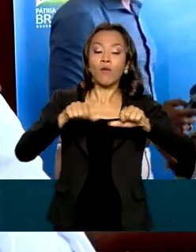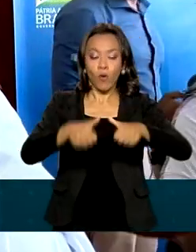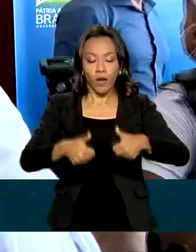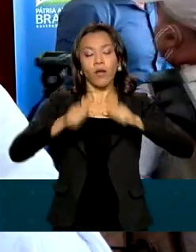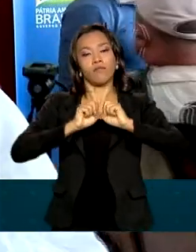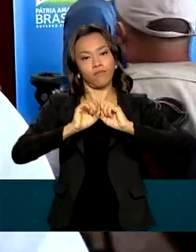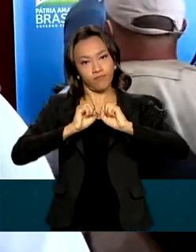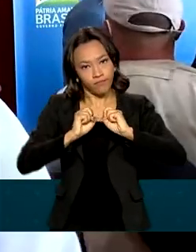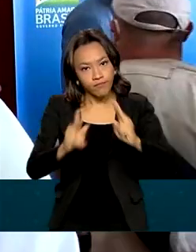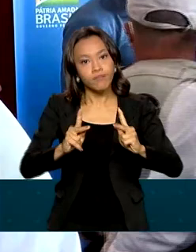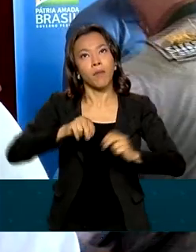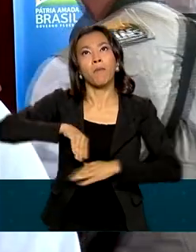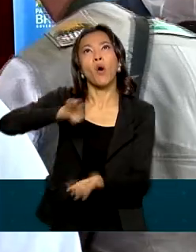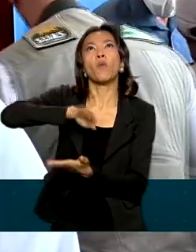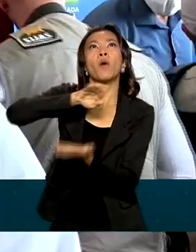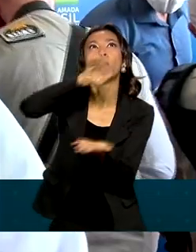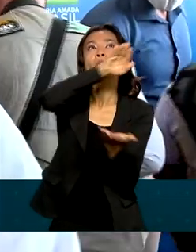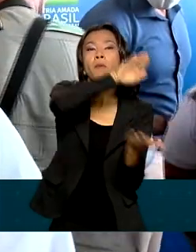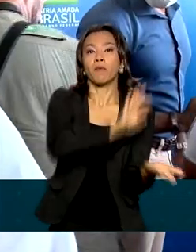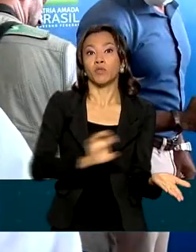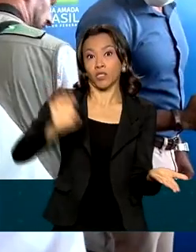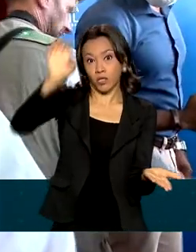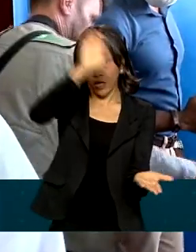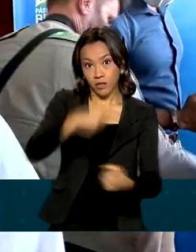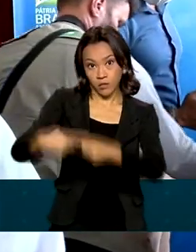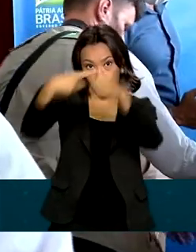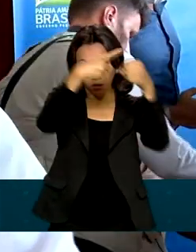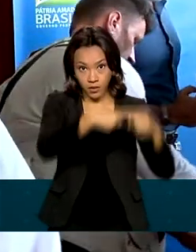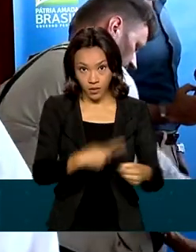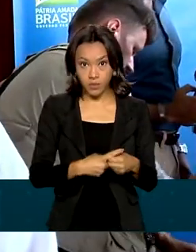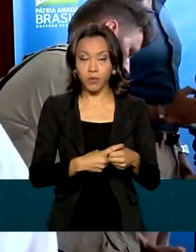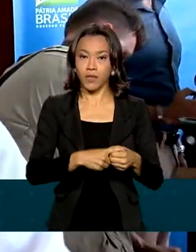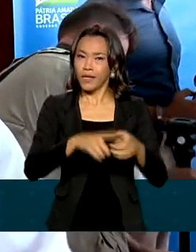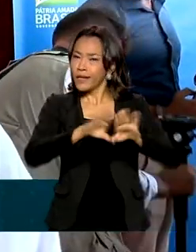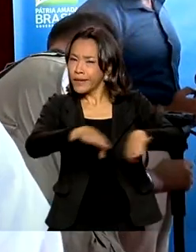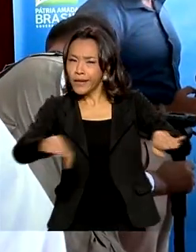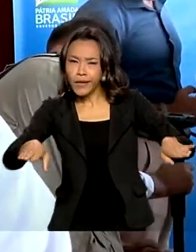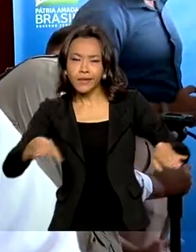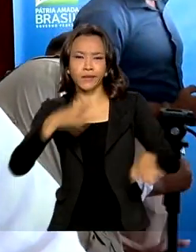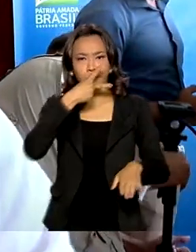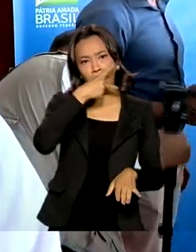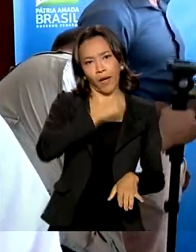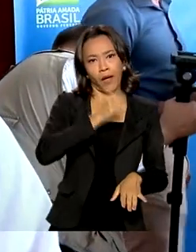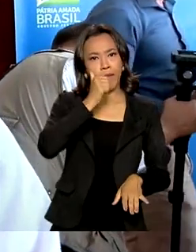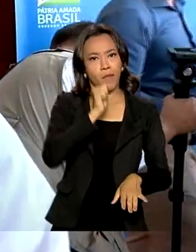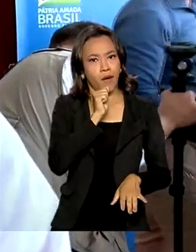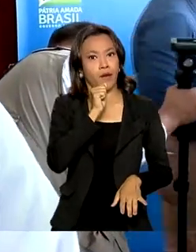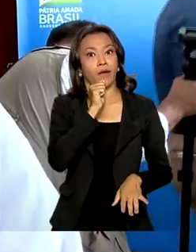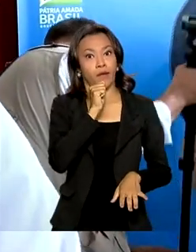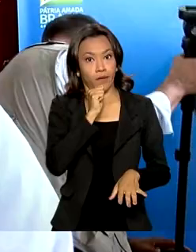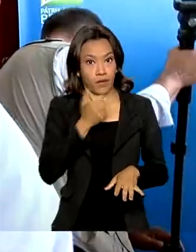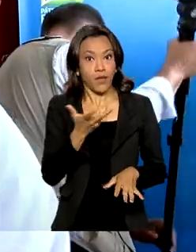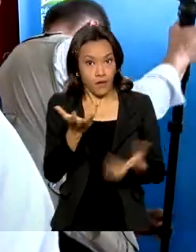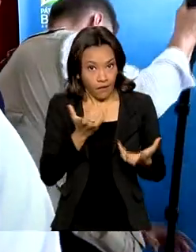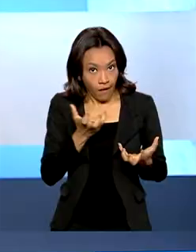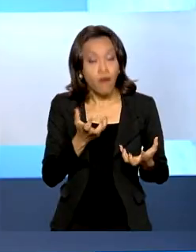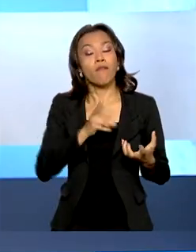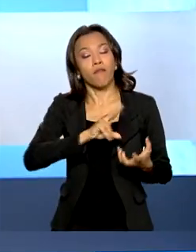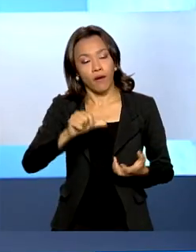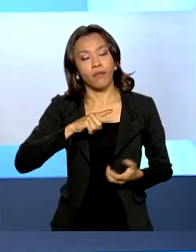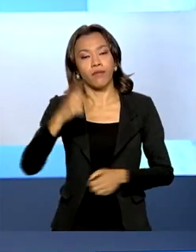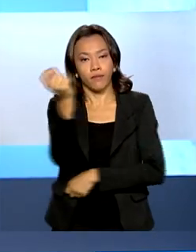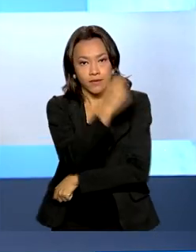estados e os municípios. Ninguém, nenhuma criança cujos pais quiserem vaciná-las, ficarão sem vacinas.